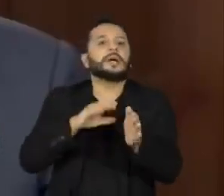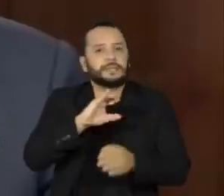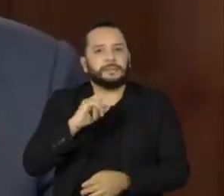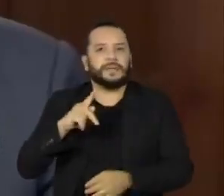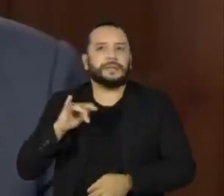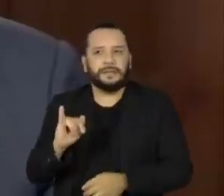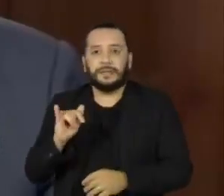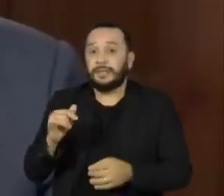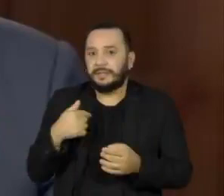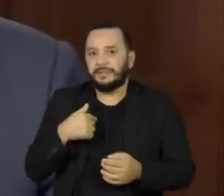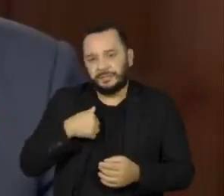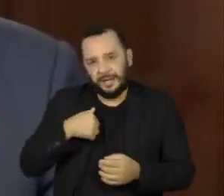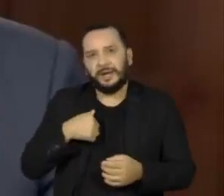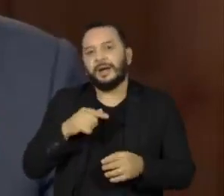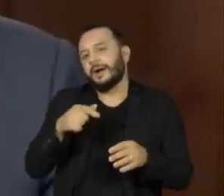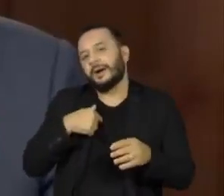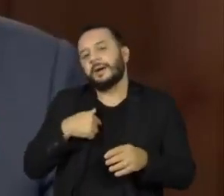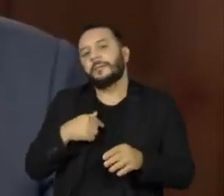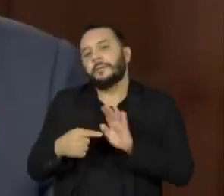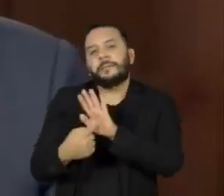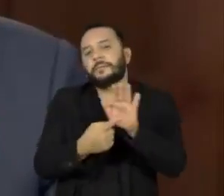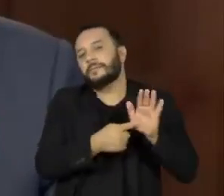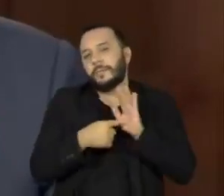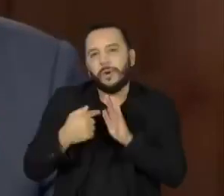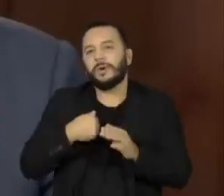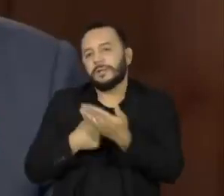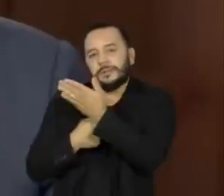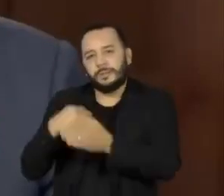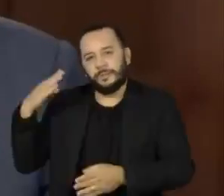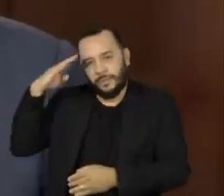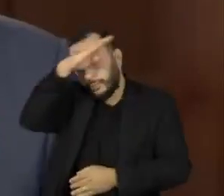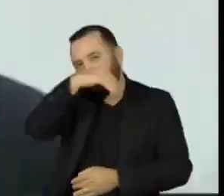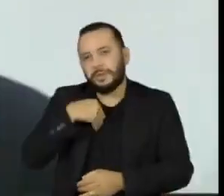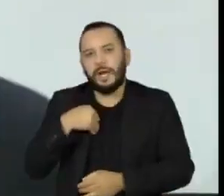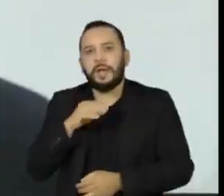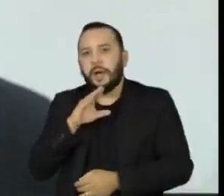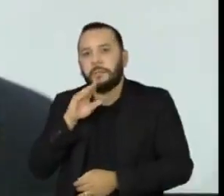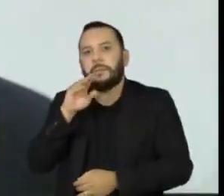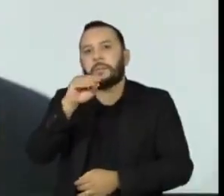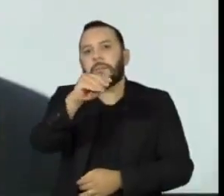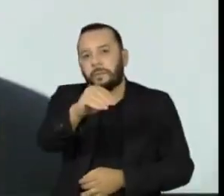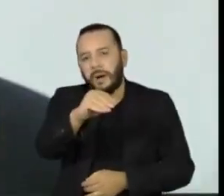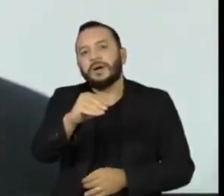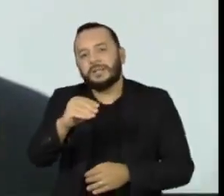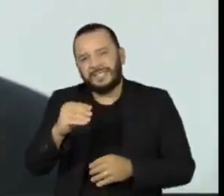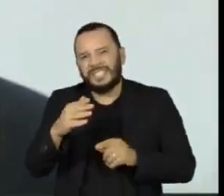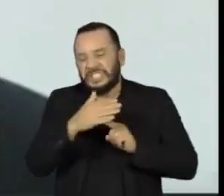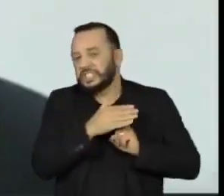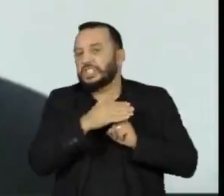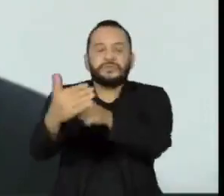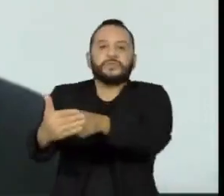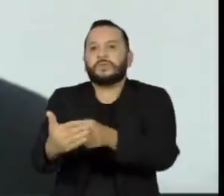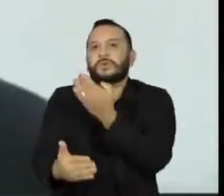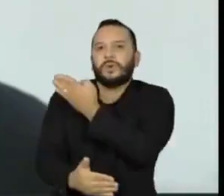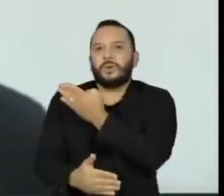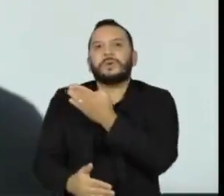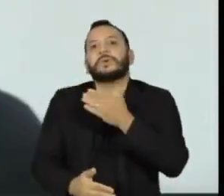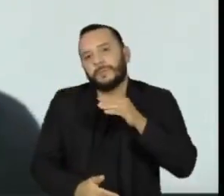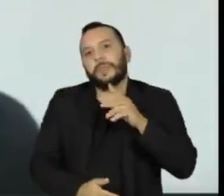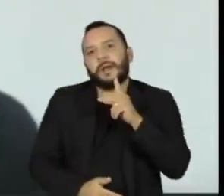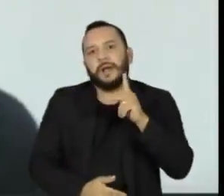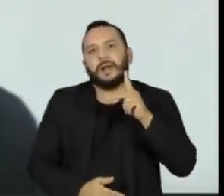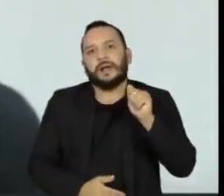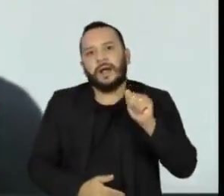pressão da divulgação do áudio de uma conversa com o presidente Jair Bolsonaro, feita pelo senador Jorge Cajuru, do Cidadania.